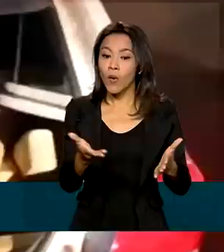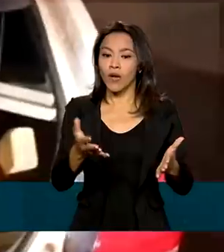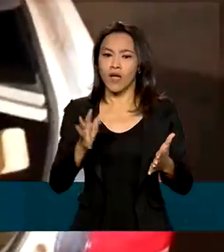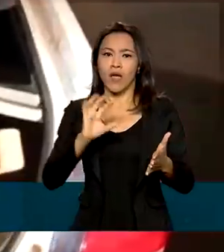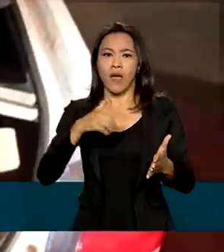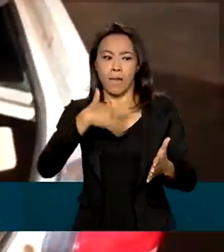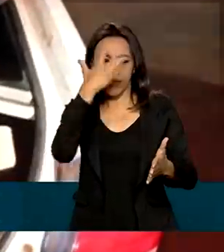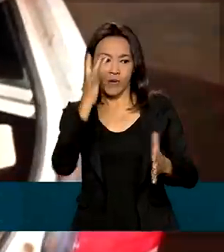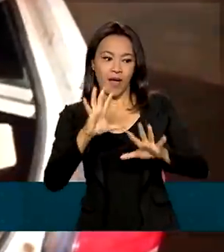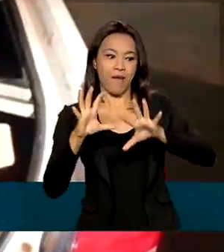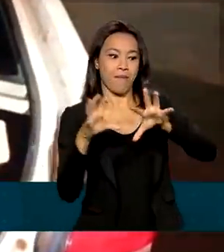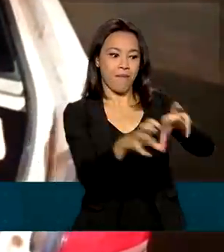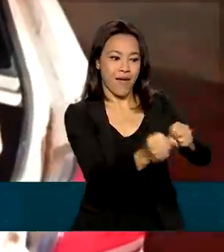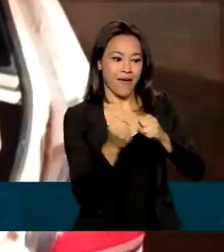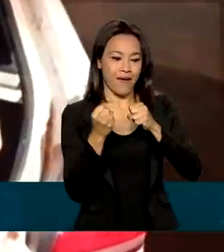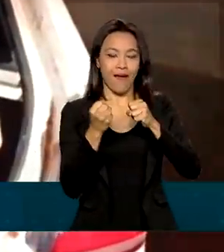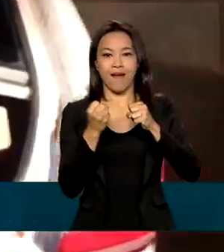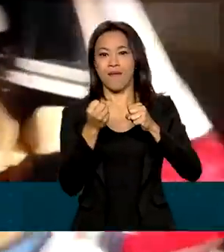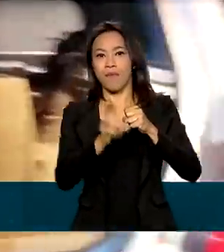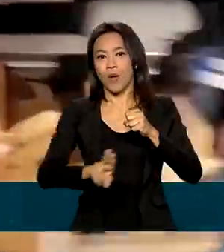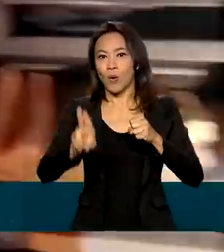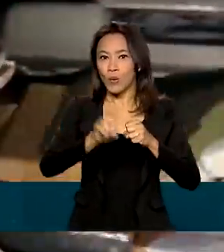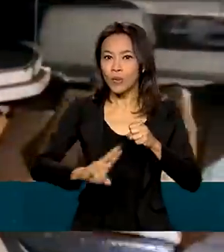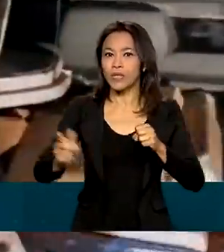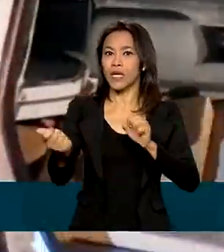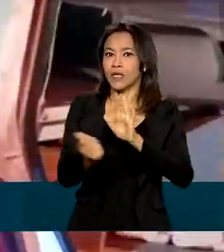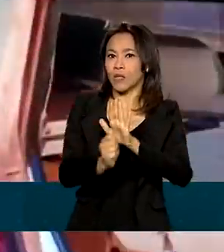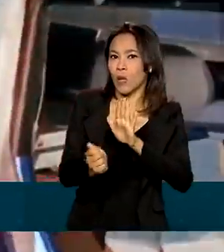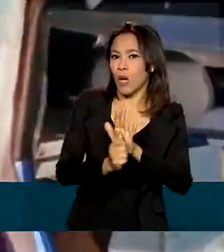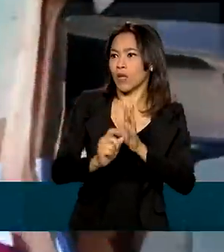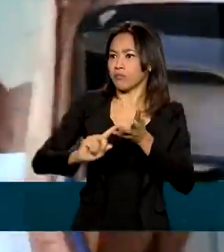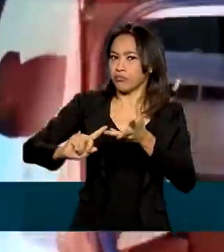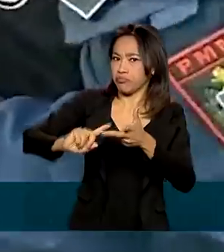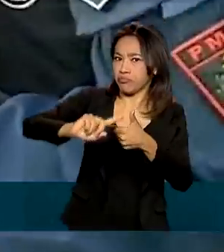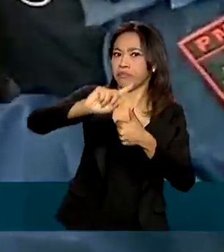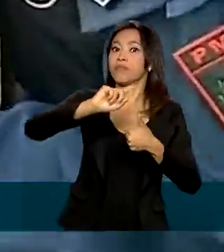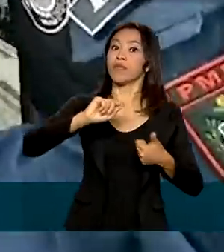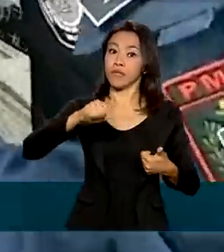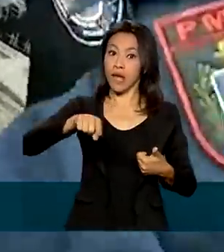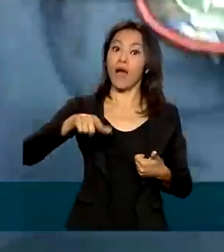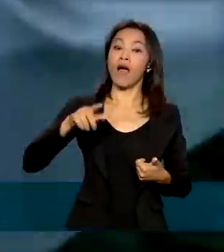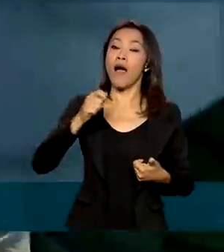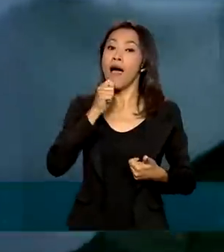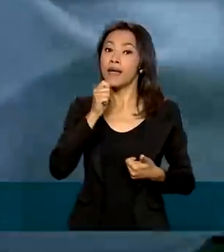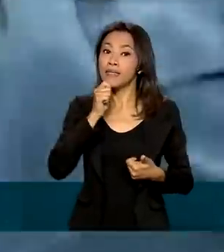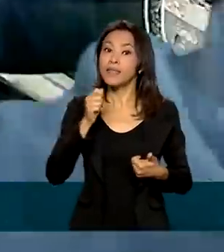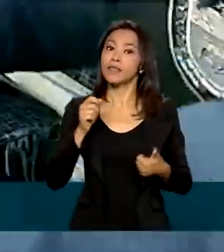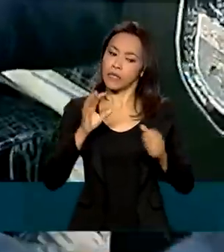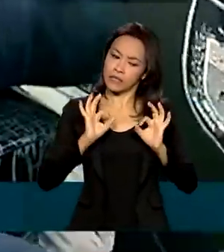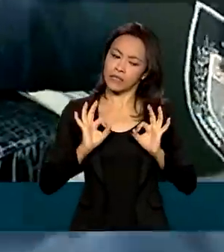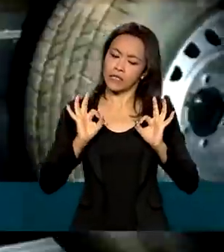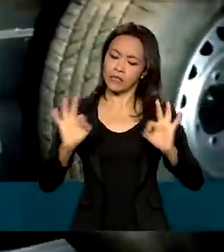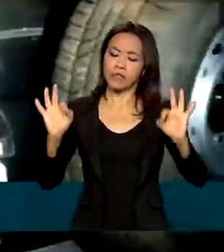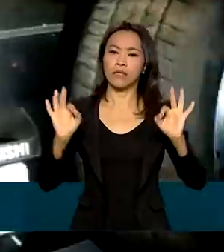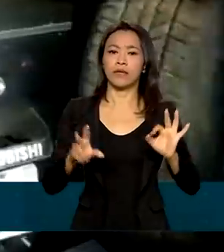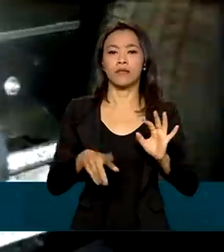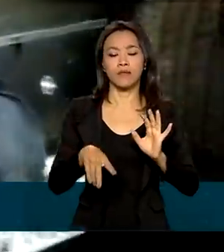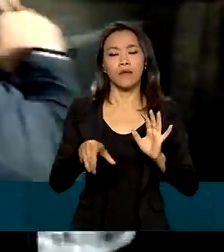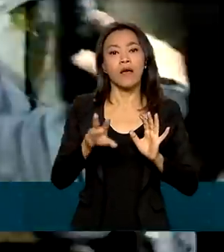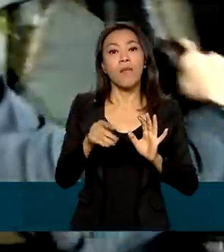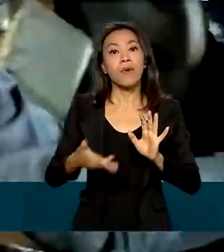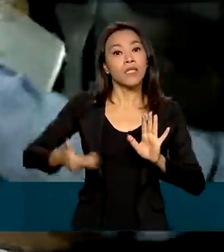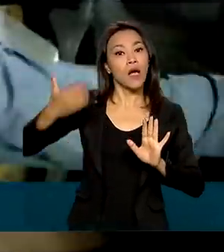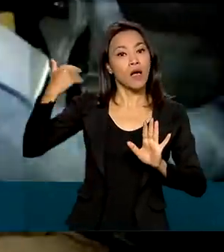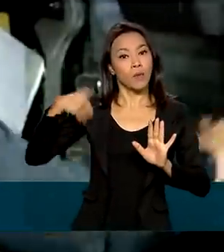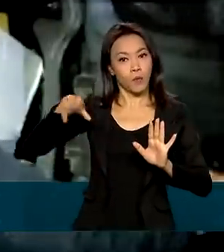restituição do veículo usado para transporte de droga ilícita, ainda que esteja em situação regular ou que não tenha sido utilizado